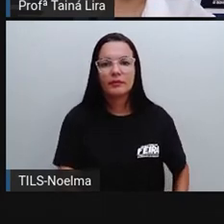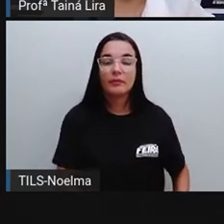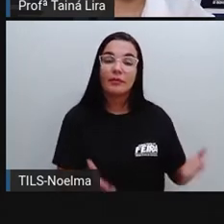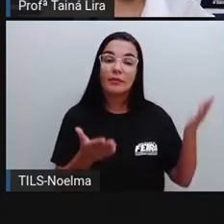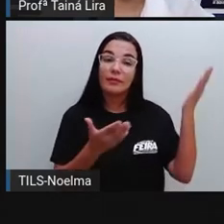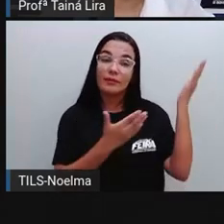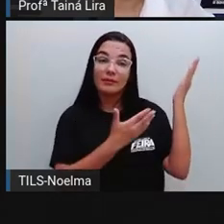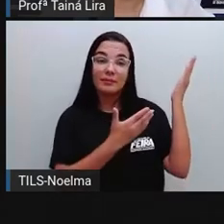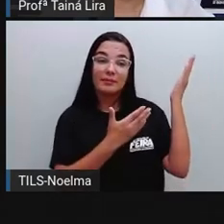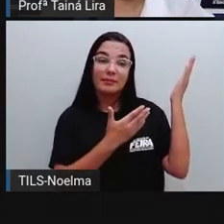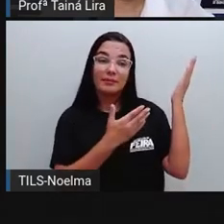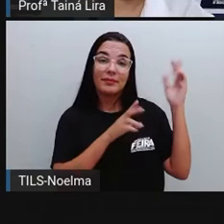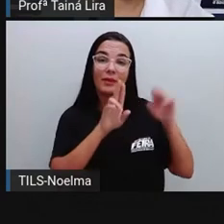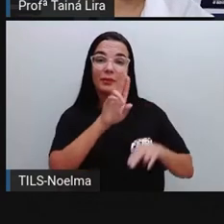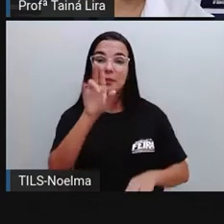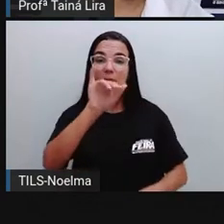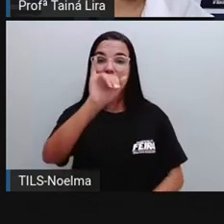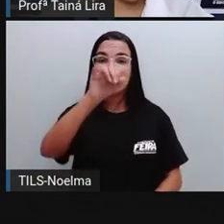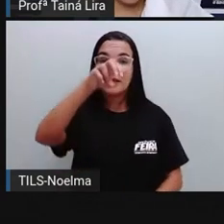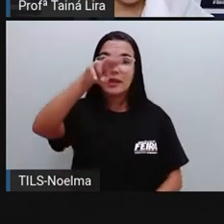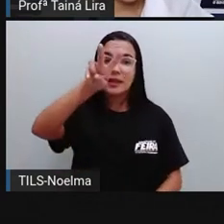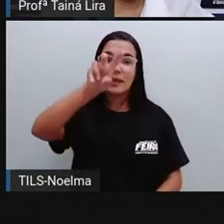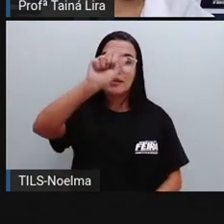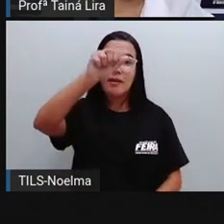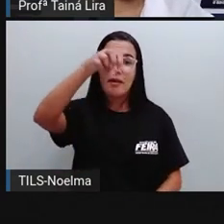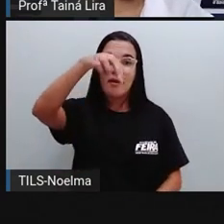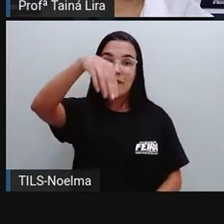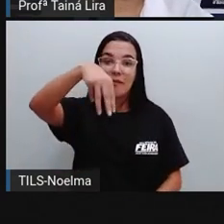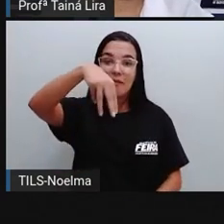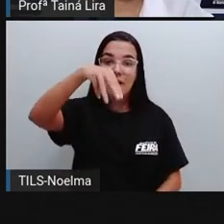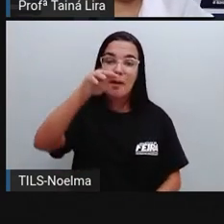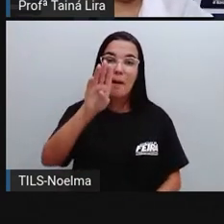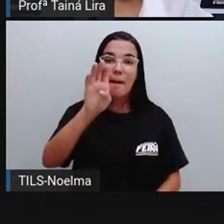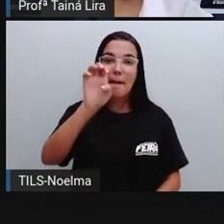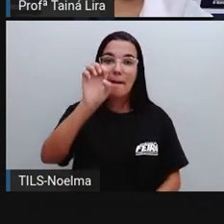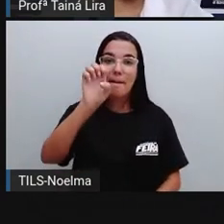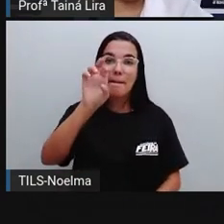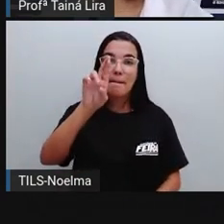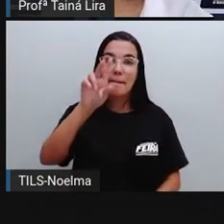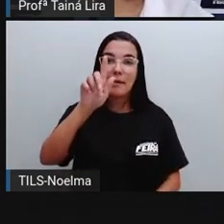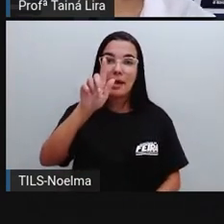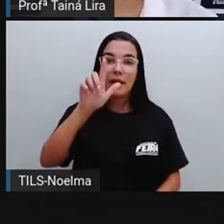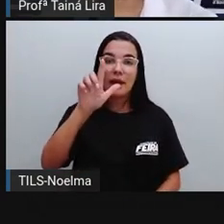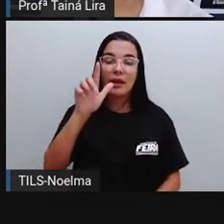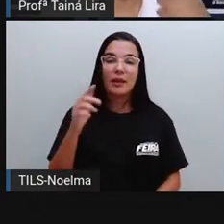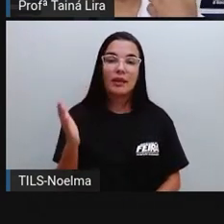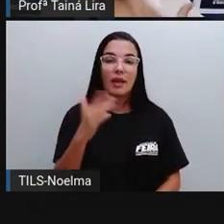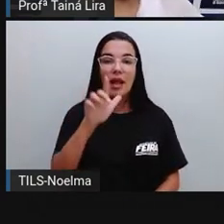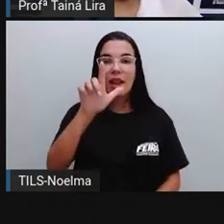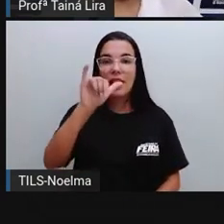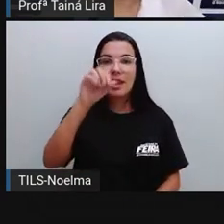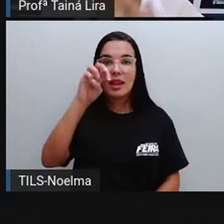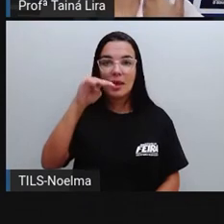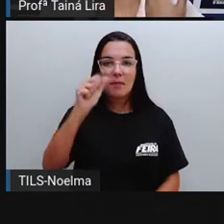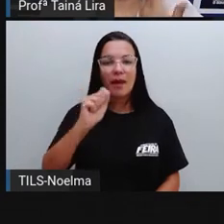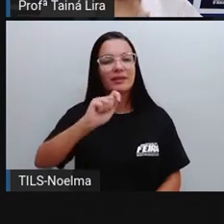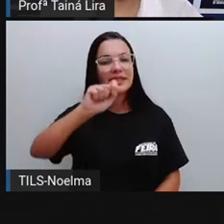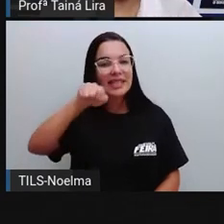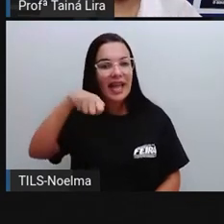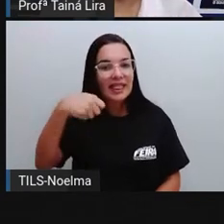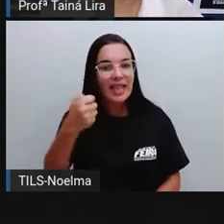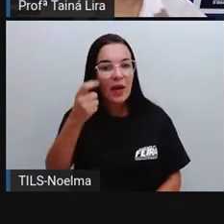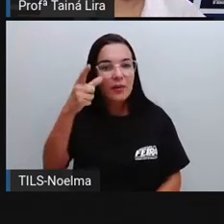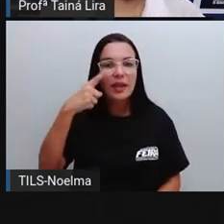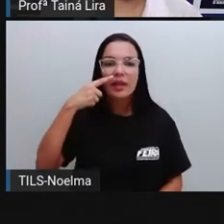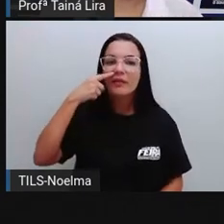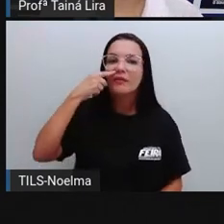Olha lá, Ivanberg Lima, né? Ivanberg dos Santos Lima, do Partido PT, é outro